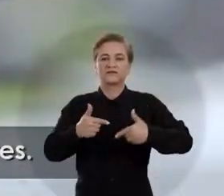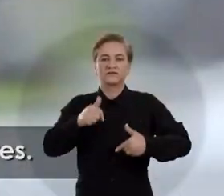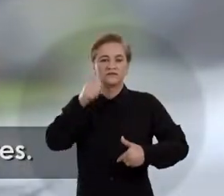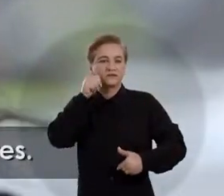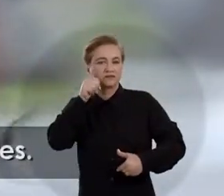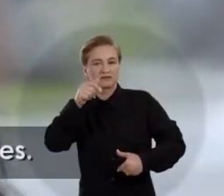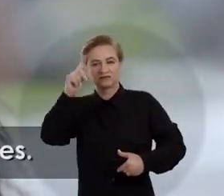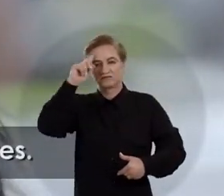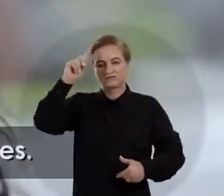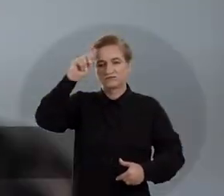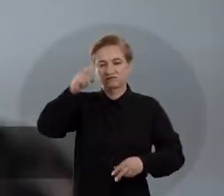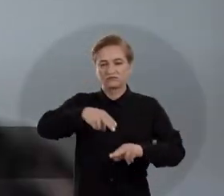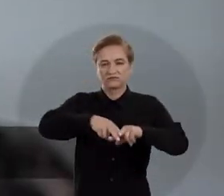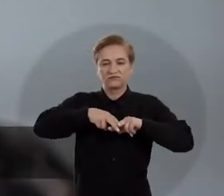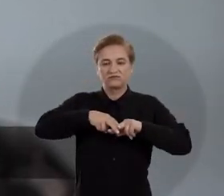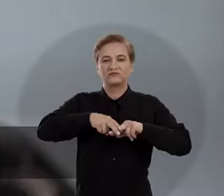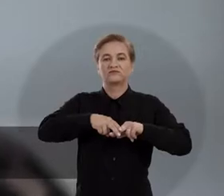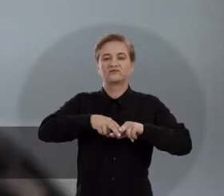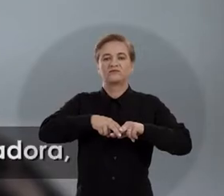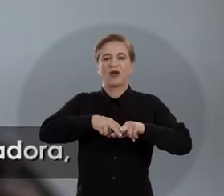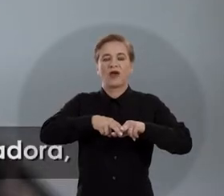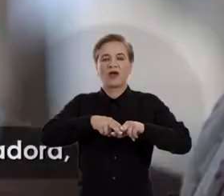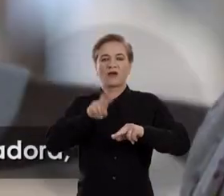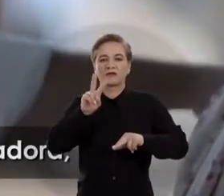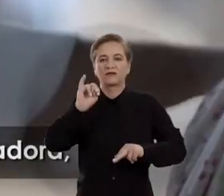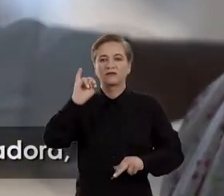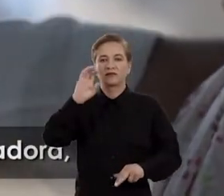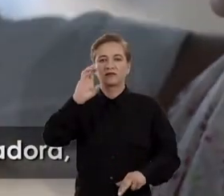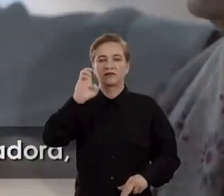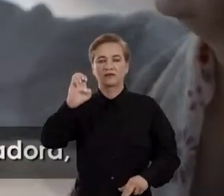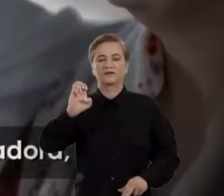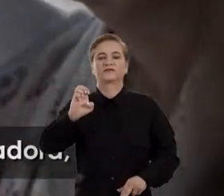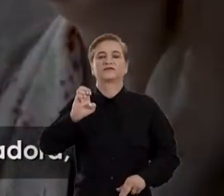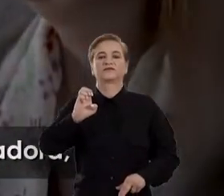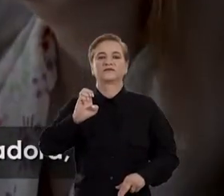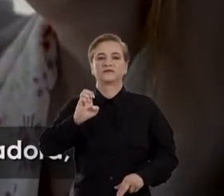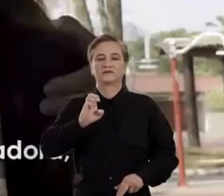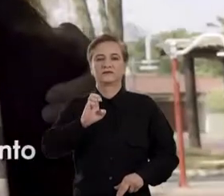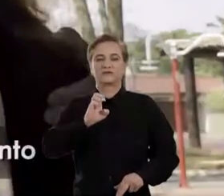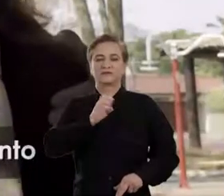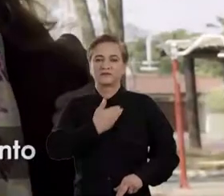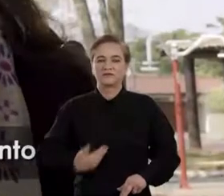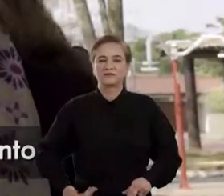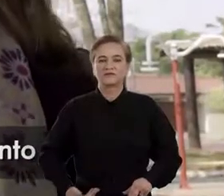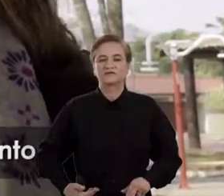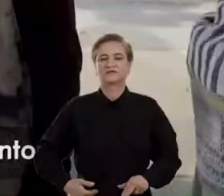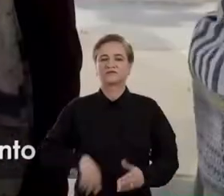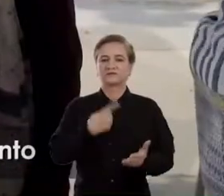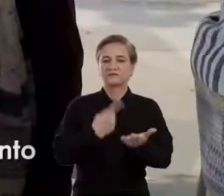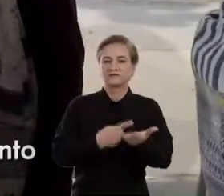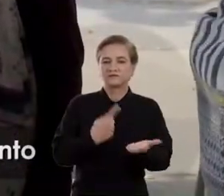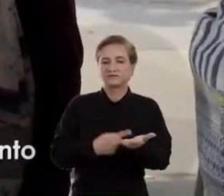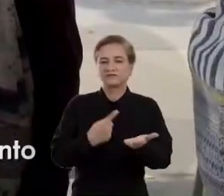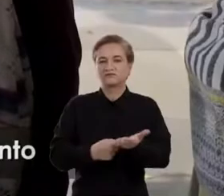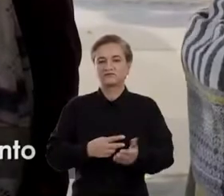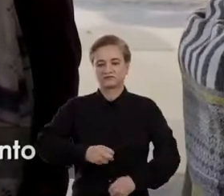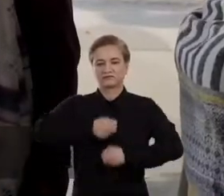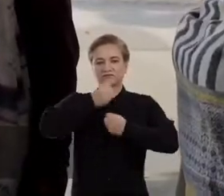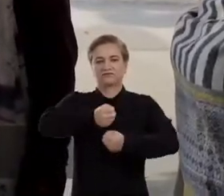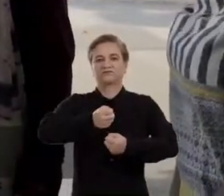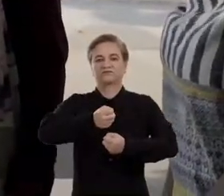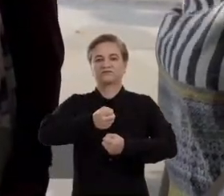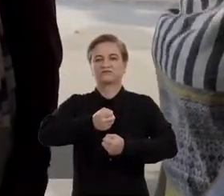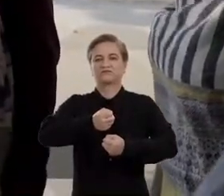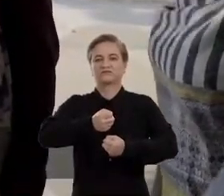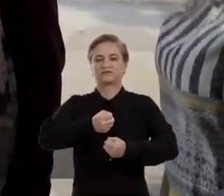no dia a dia das mulheres. É por isso que estamos aqui, eu e a companheira Luciane, nossa vice-governadora, para assumirmos o compromisso do fortalecimento